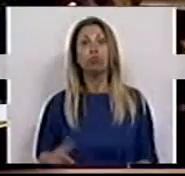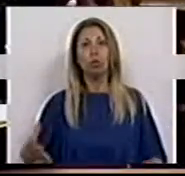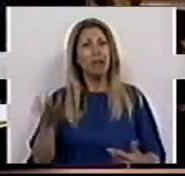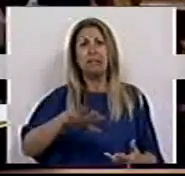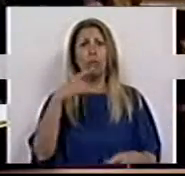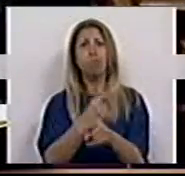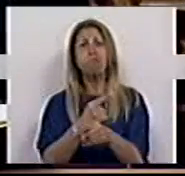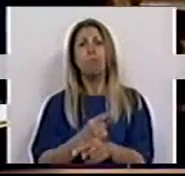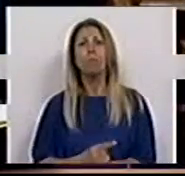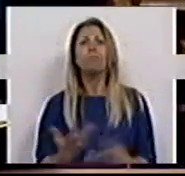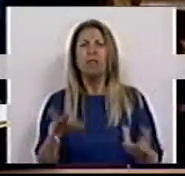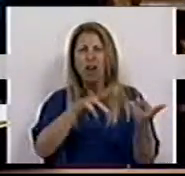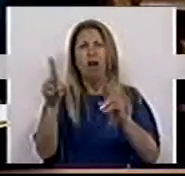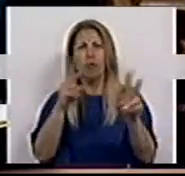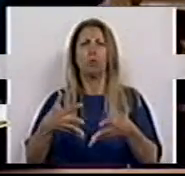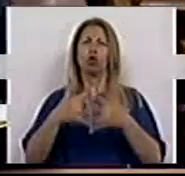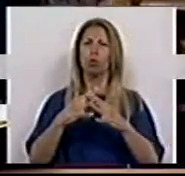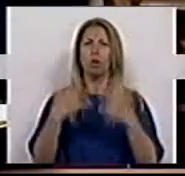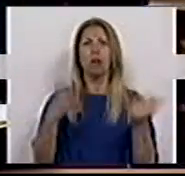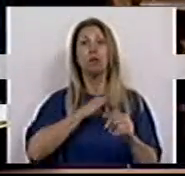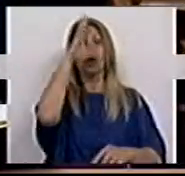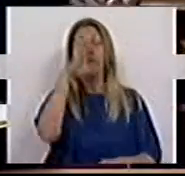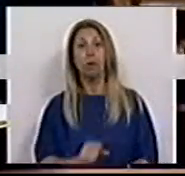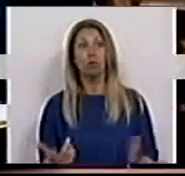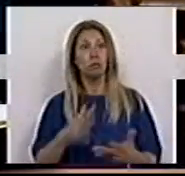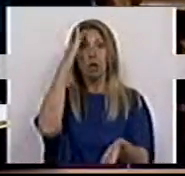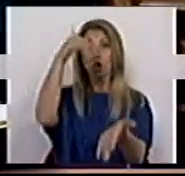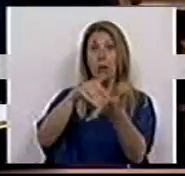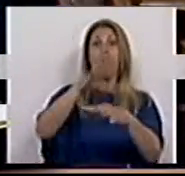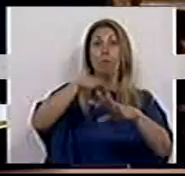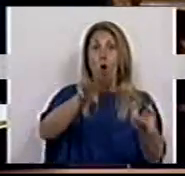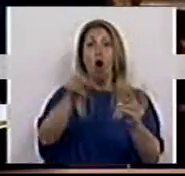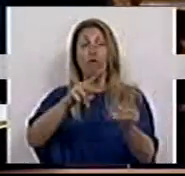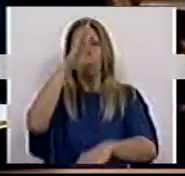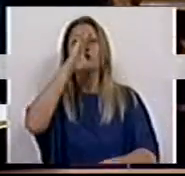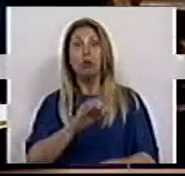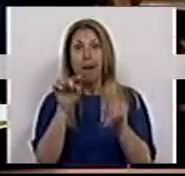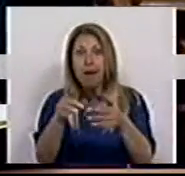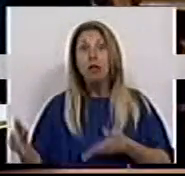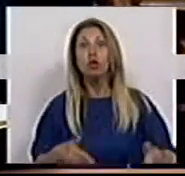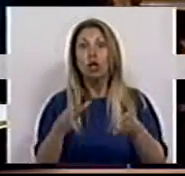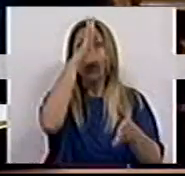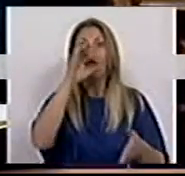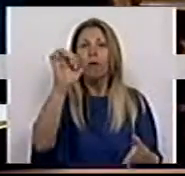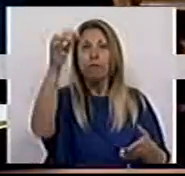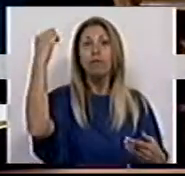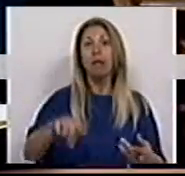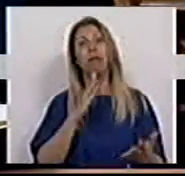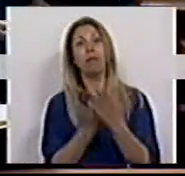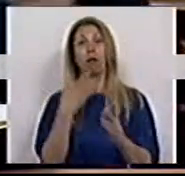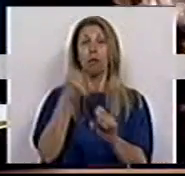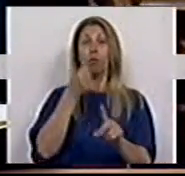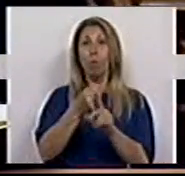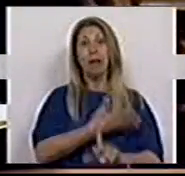situação. Reformas estruturais, Sr. Ministro, frutos das reformas do Estado, é esta a estratégia que o seu Governo tem para combater o